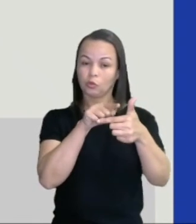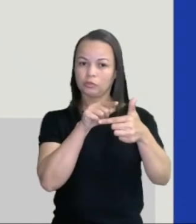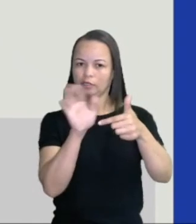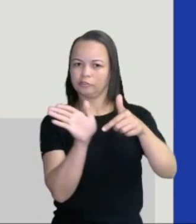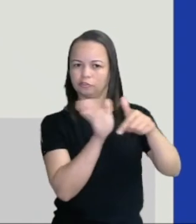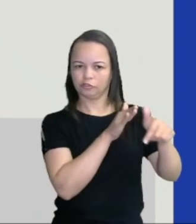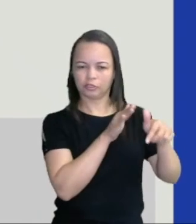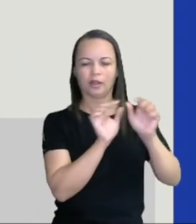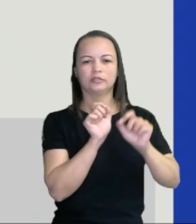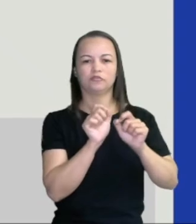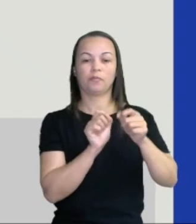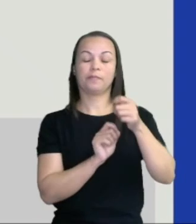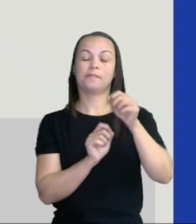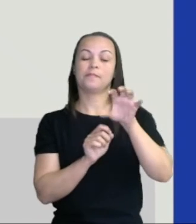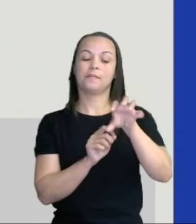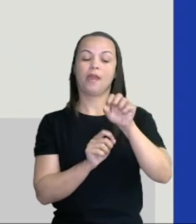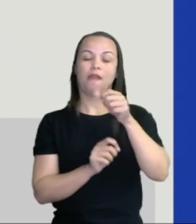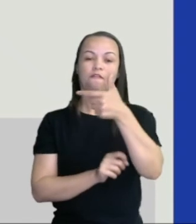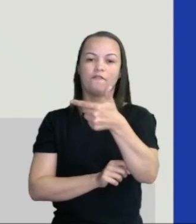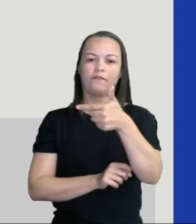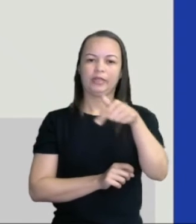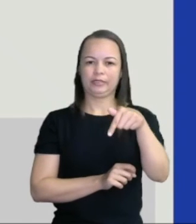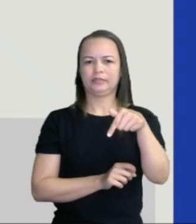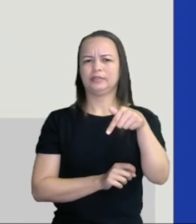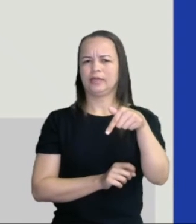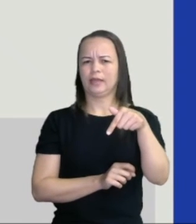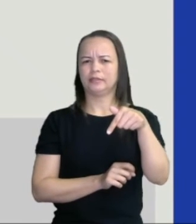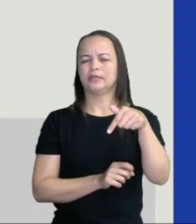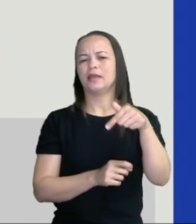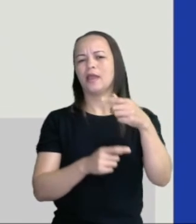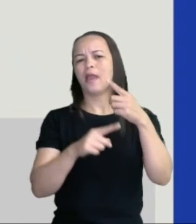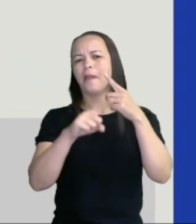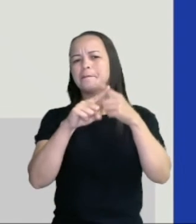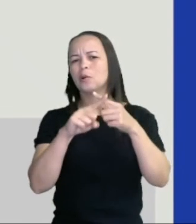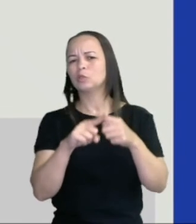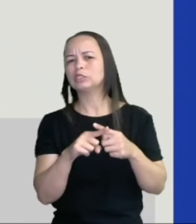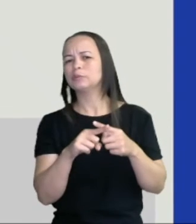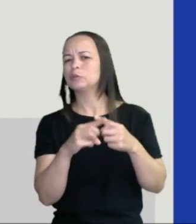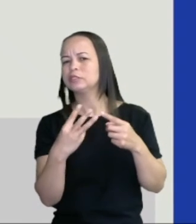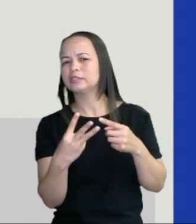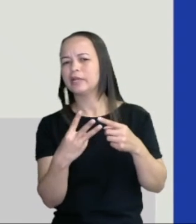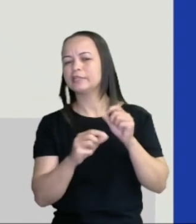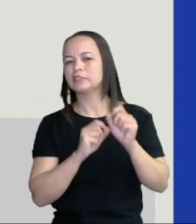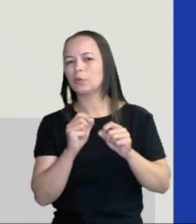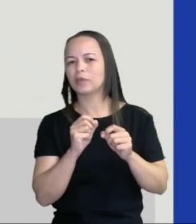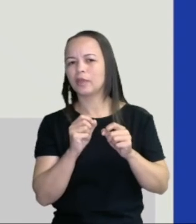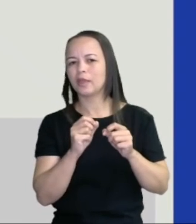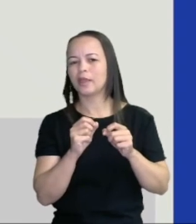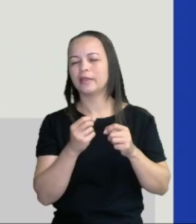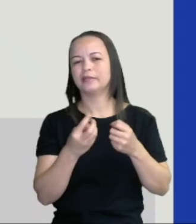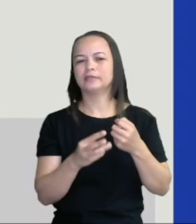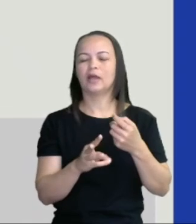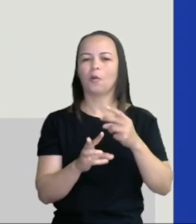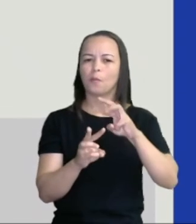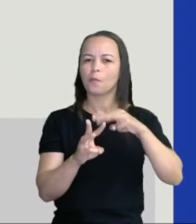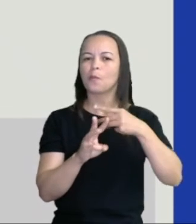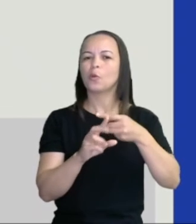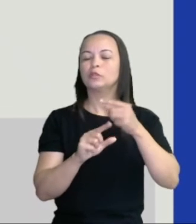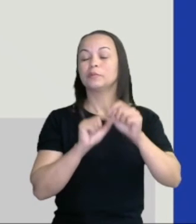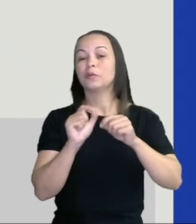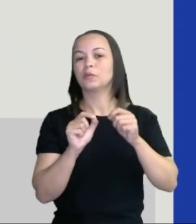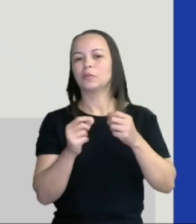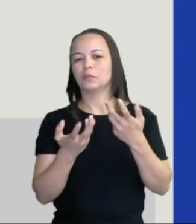esquece. Eu vou pegar 27. 27 é múltiplo de 3. O quer dizer múltiplo de 3? É um número que multiplicado